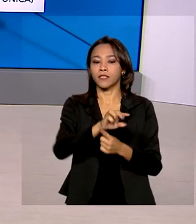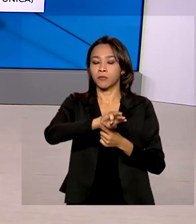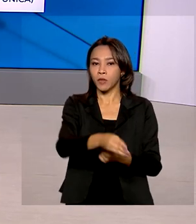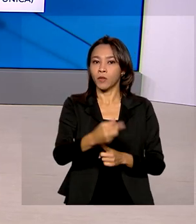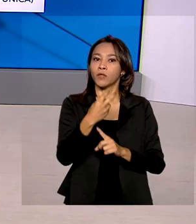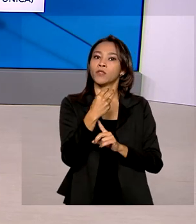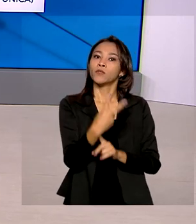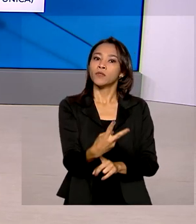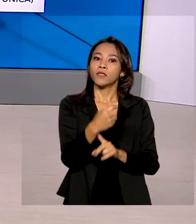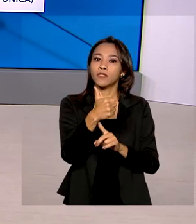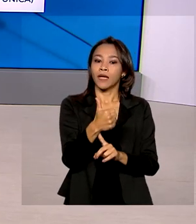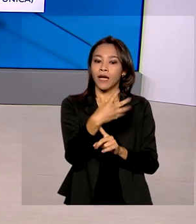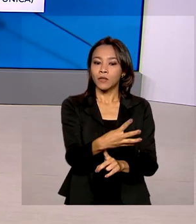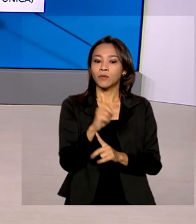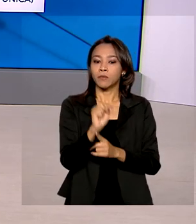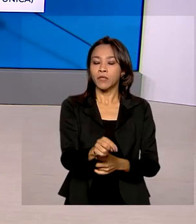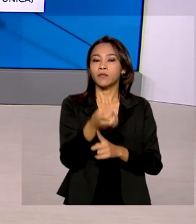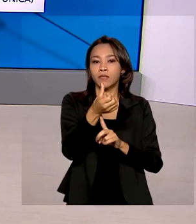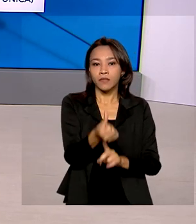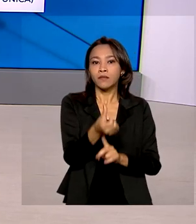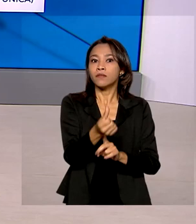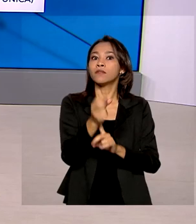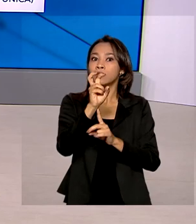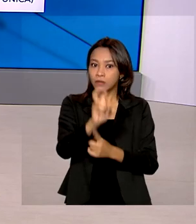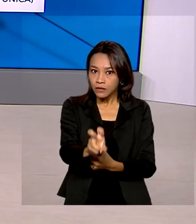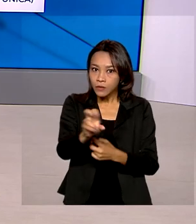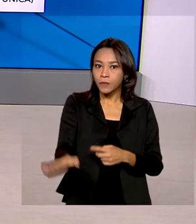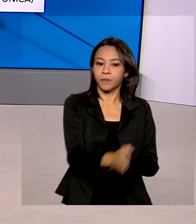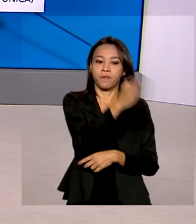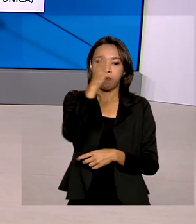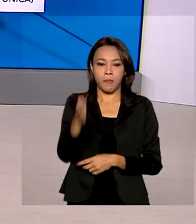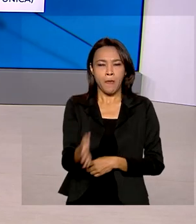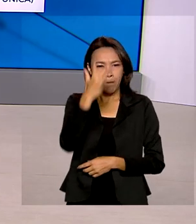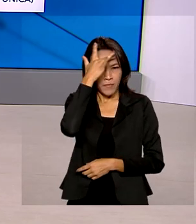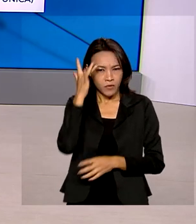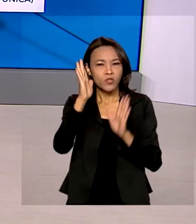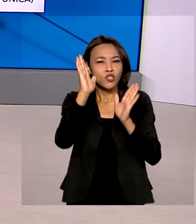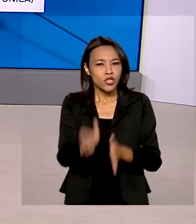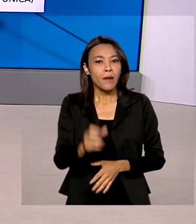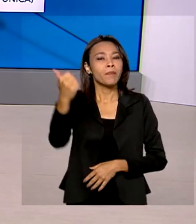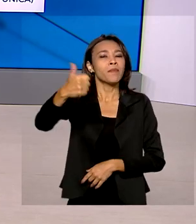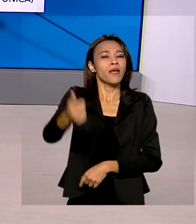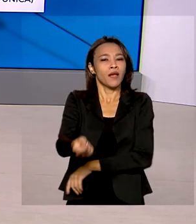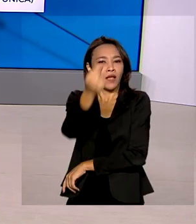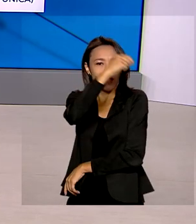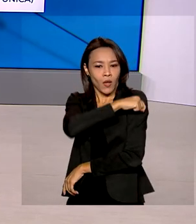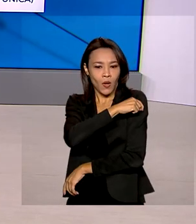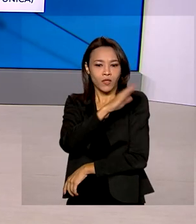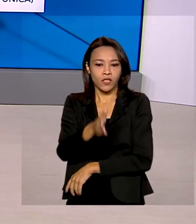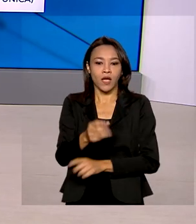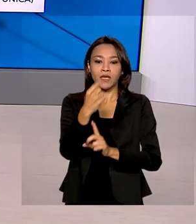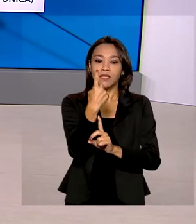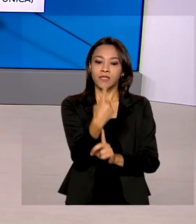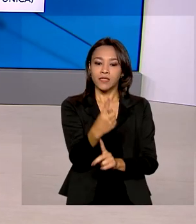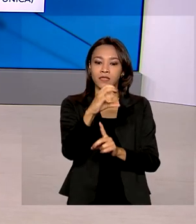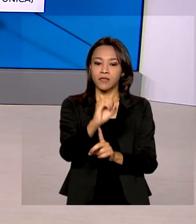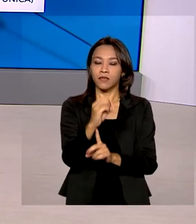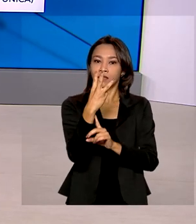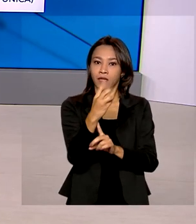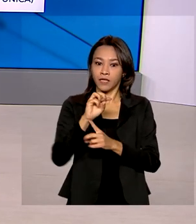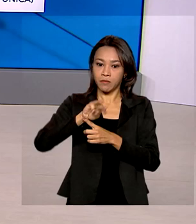214 mil, 665. Pessoas vacinadas com a primeira dose, 103 milhões,